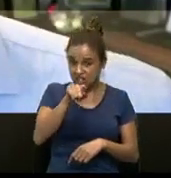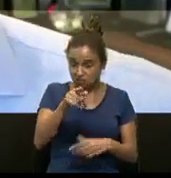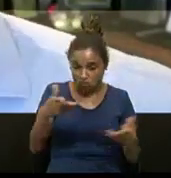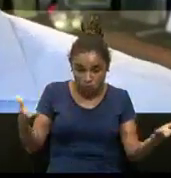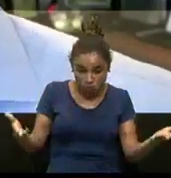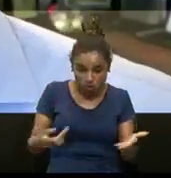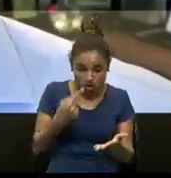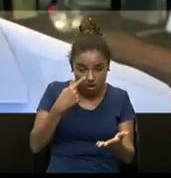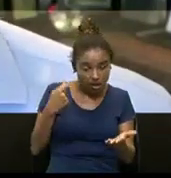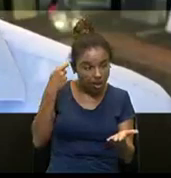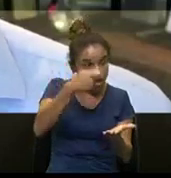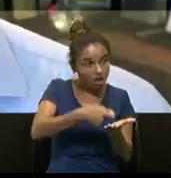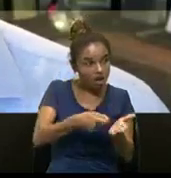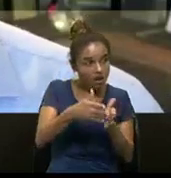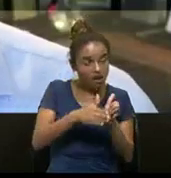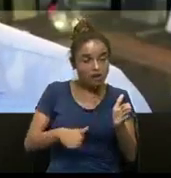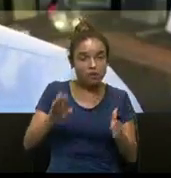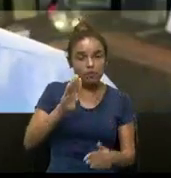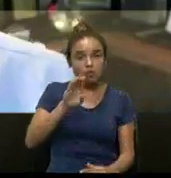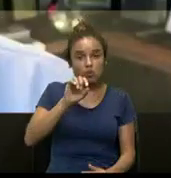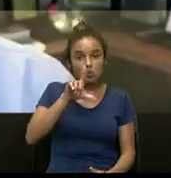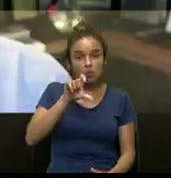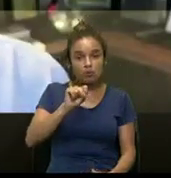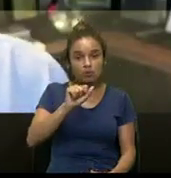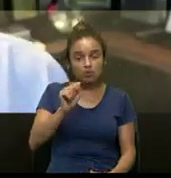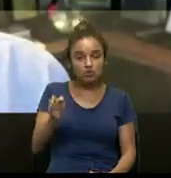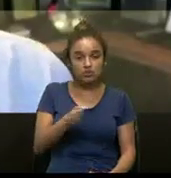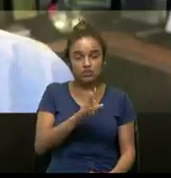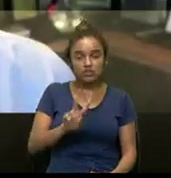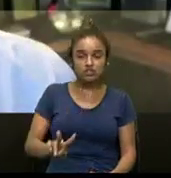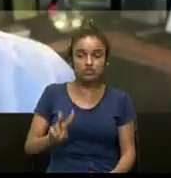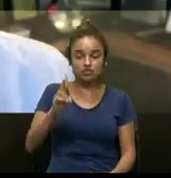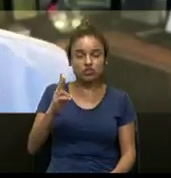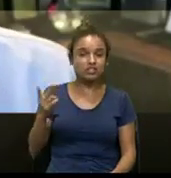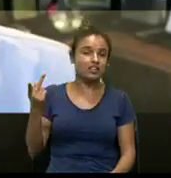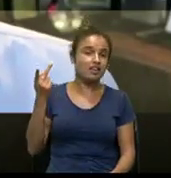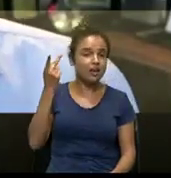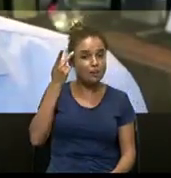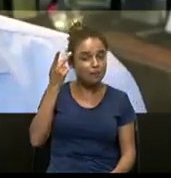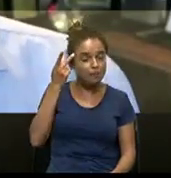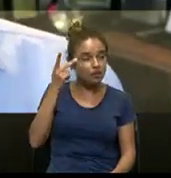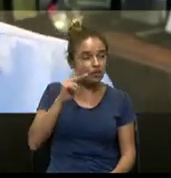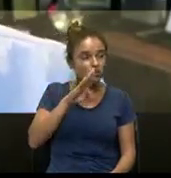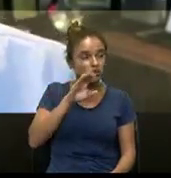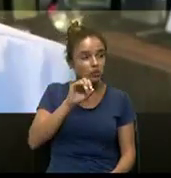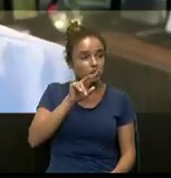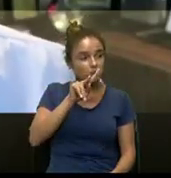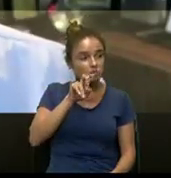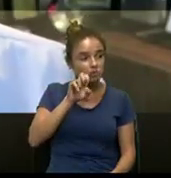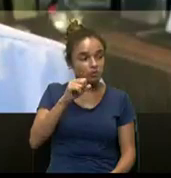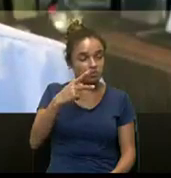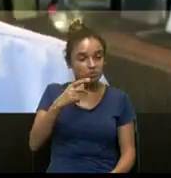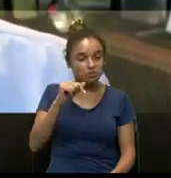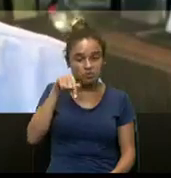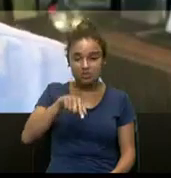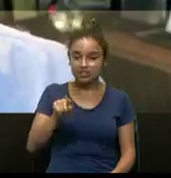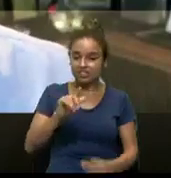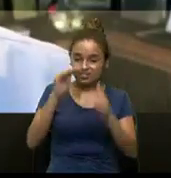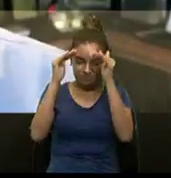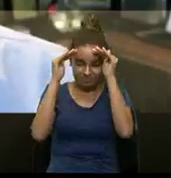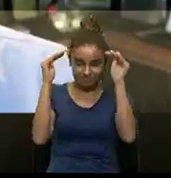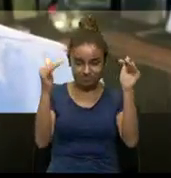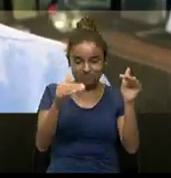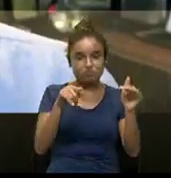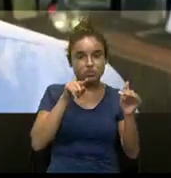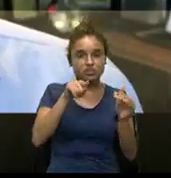quiser investir na Bolsa de Valores de São Paulo, na BMF Bovespa, você manda uma ordem de investimento por escrito com uma corretora, essa corretora não segue sua ordem e você